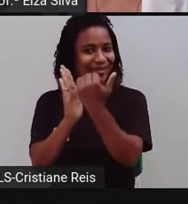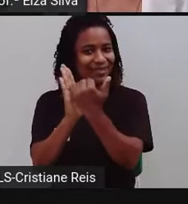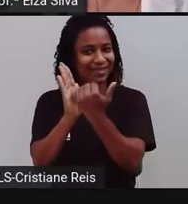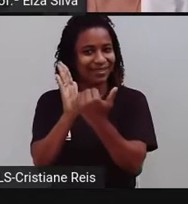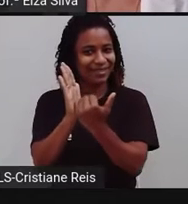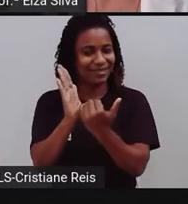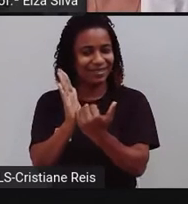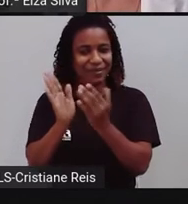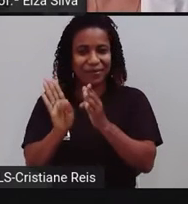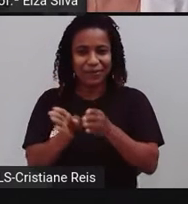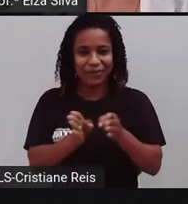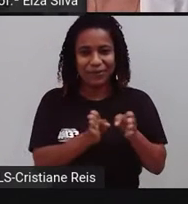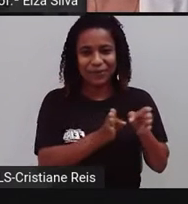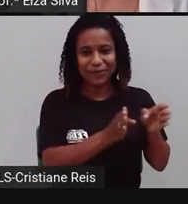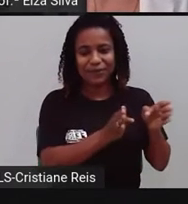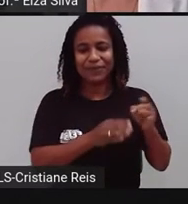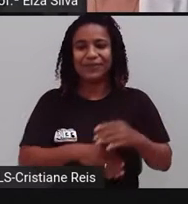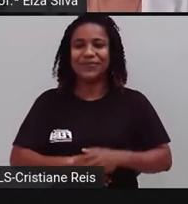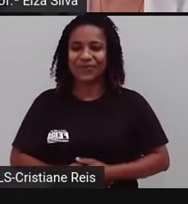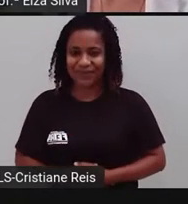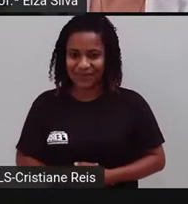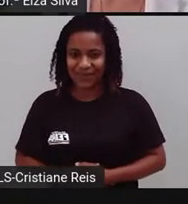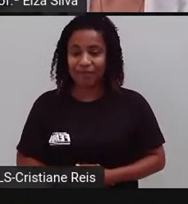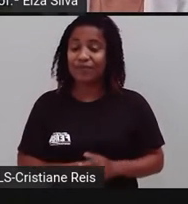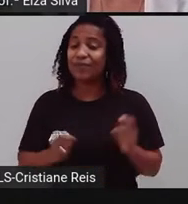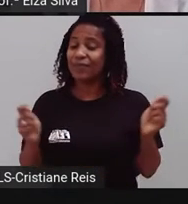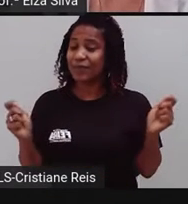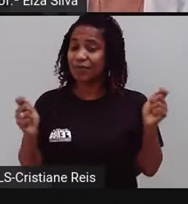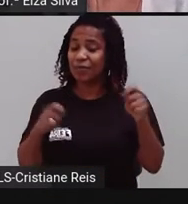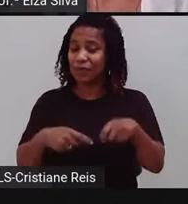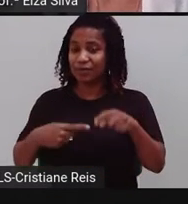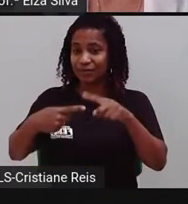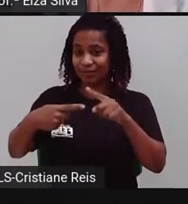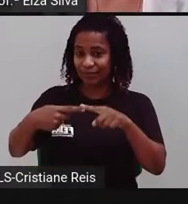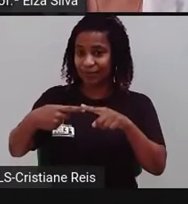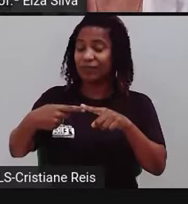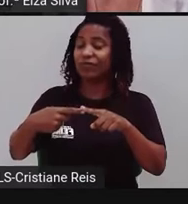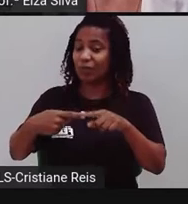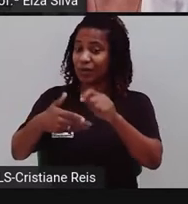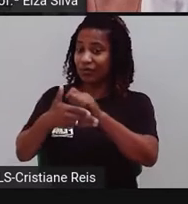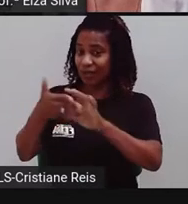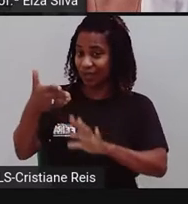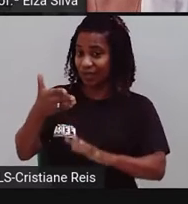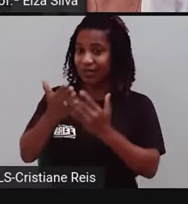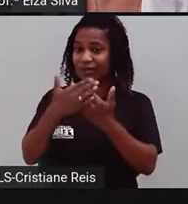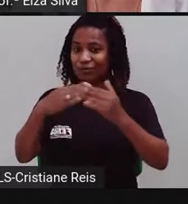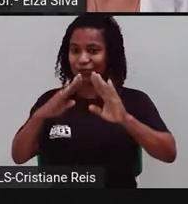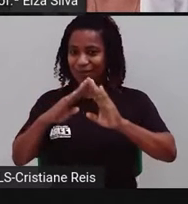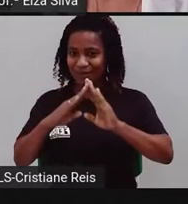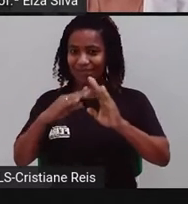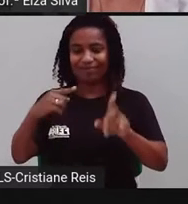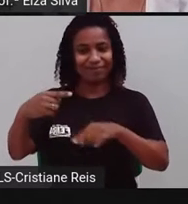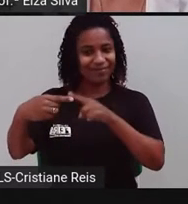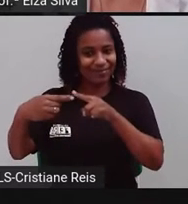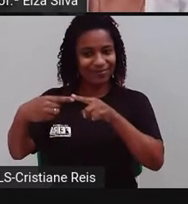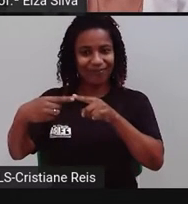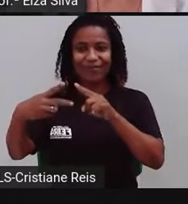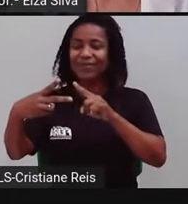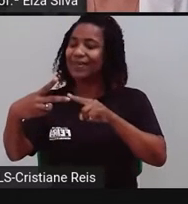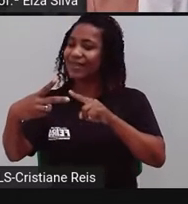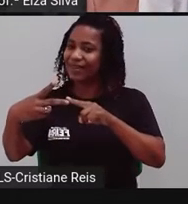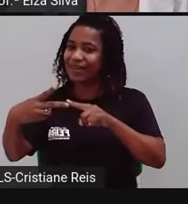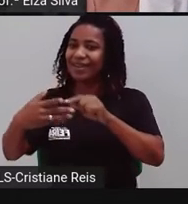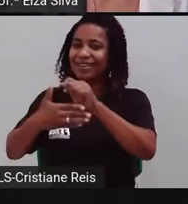Class, a crisis size, é um título que você pode usar quando for realizar atividades de classe. Homework,